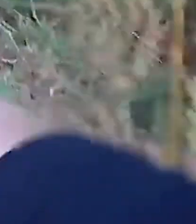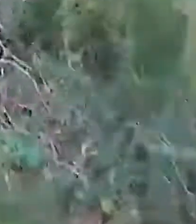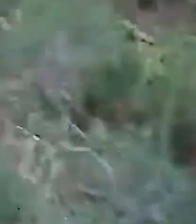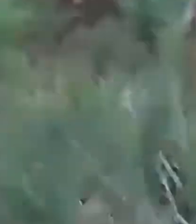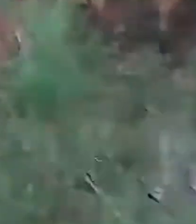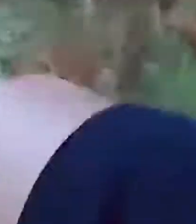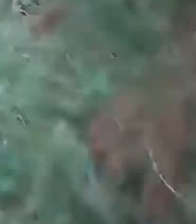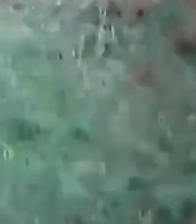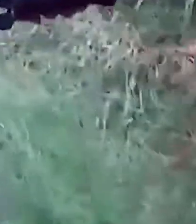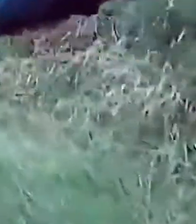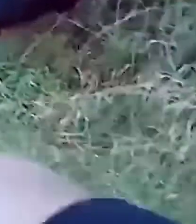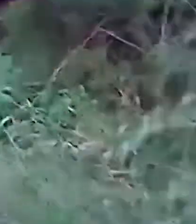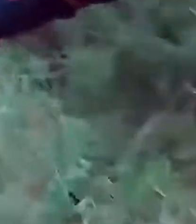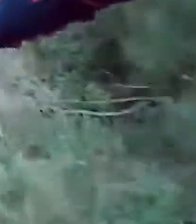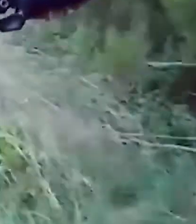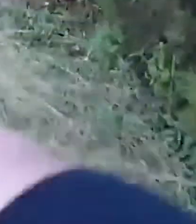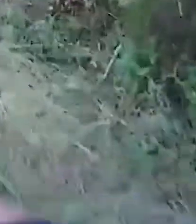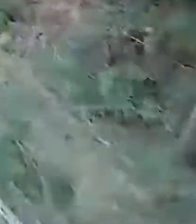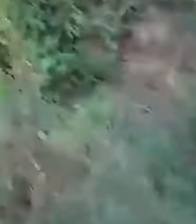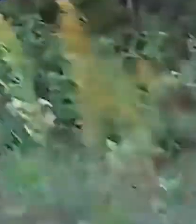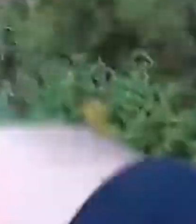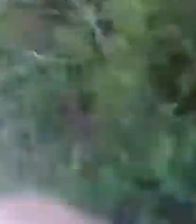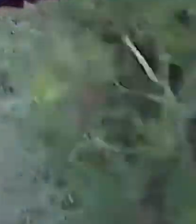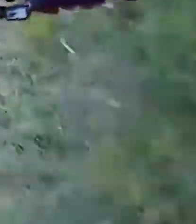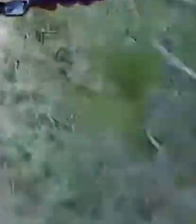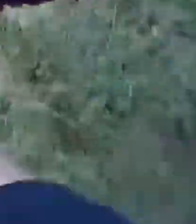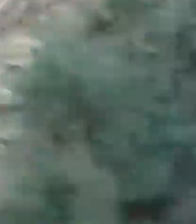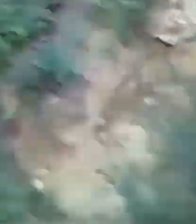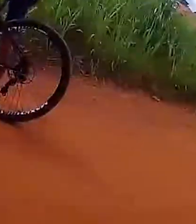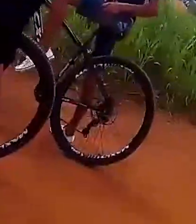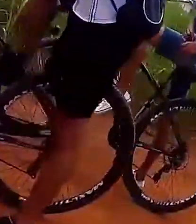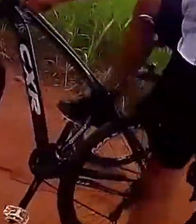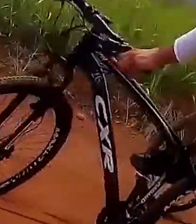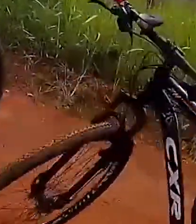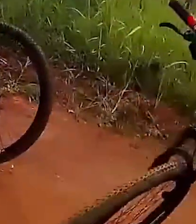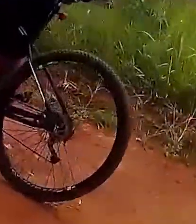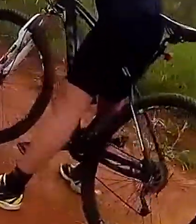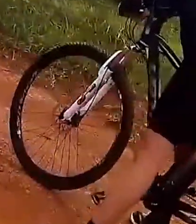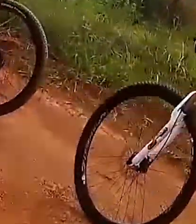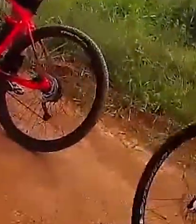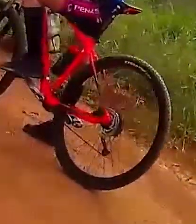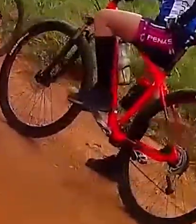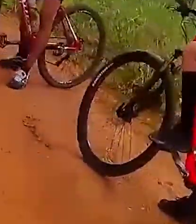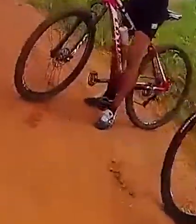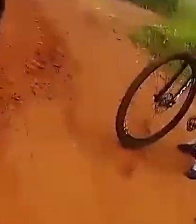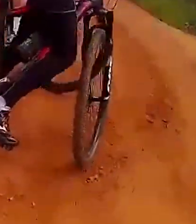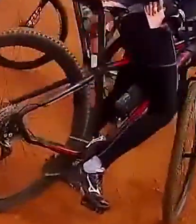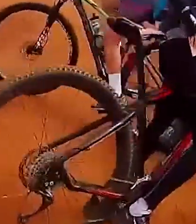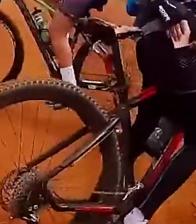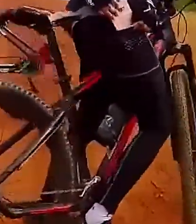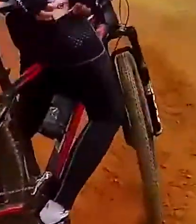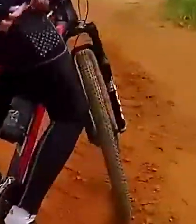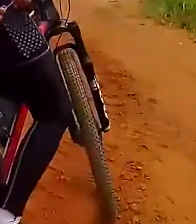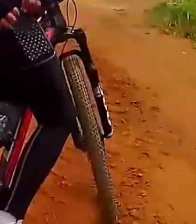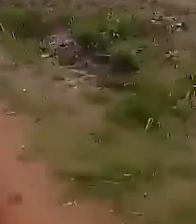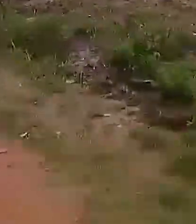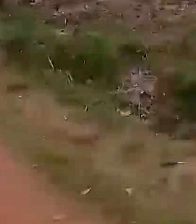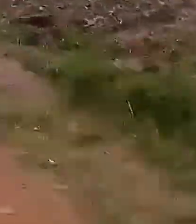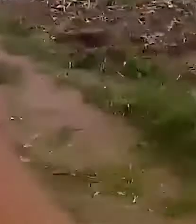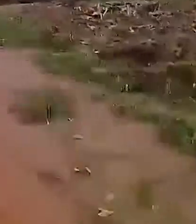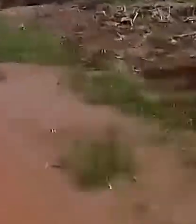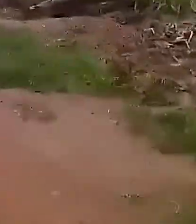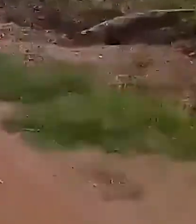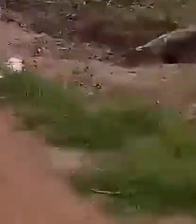Vai ser realizado amanhã a segunda edição do Trial Ride Mountain Bike. O evento pretende reunir atletas profissionais e amadores da